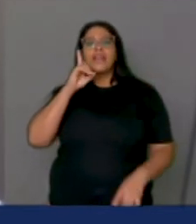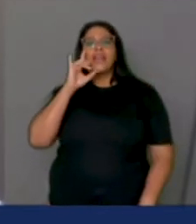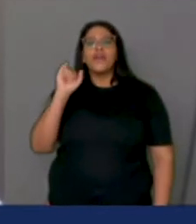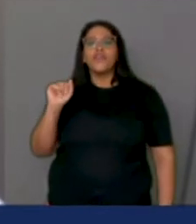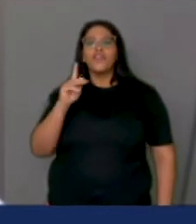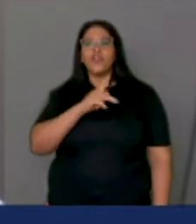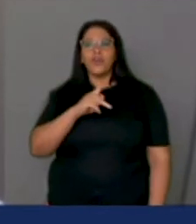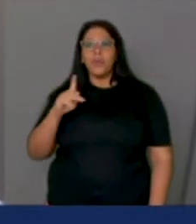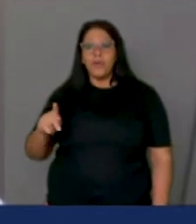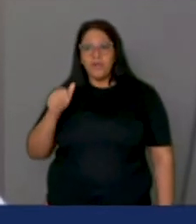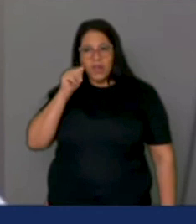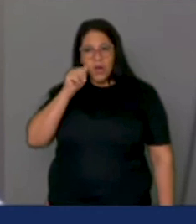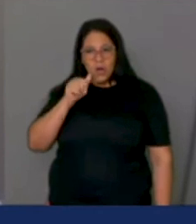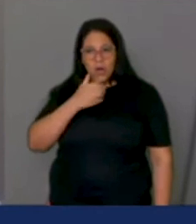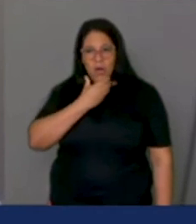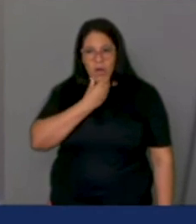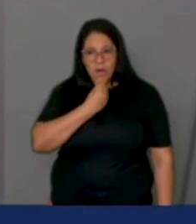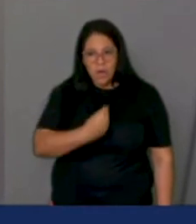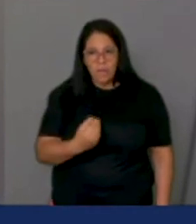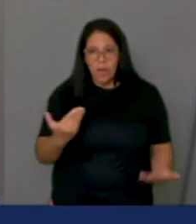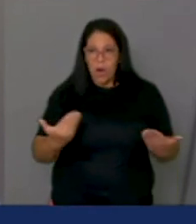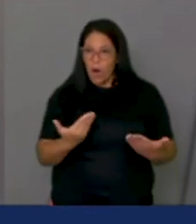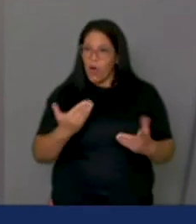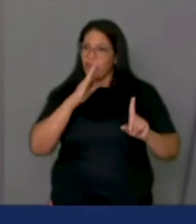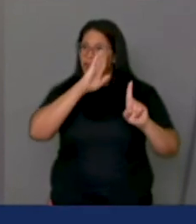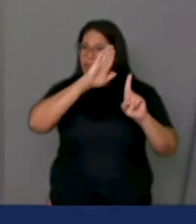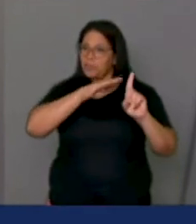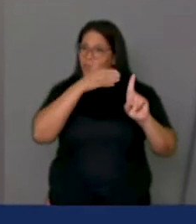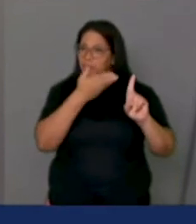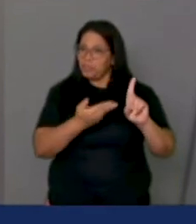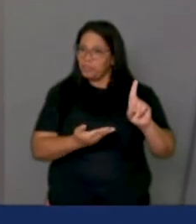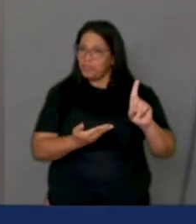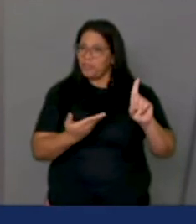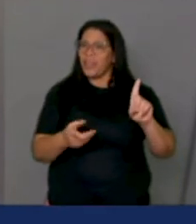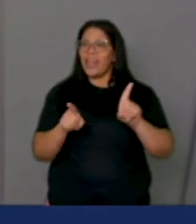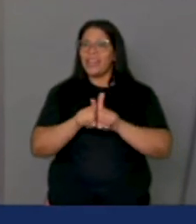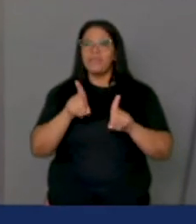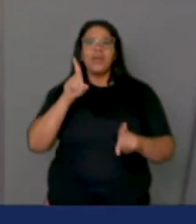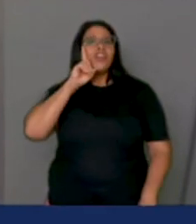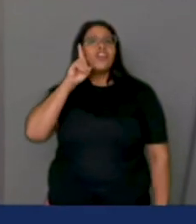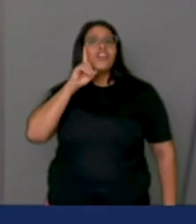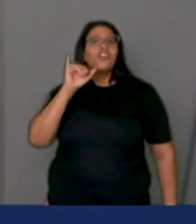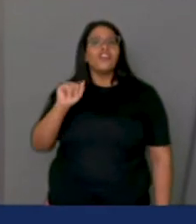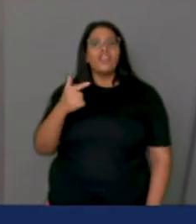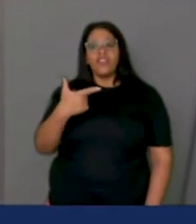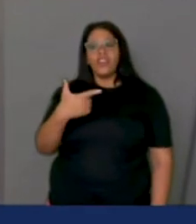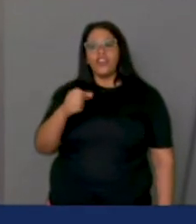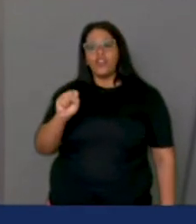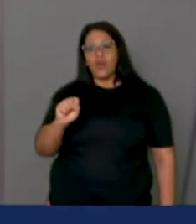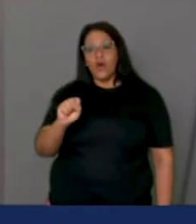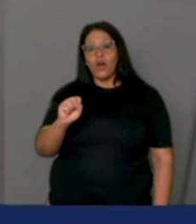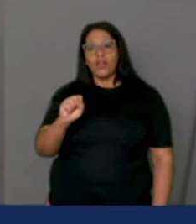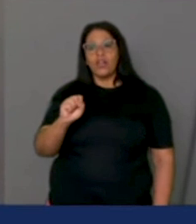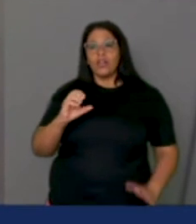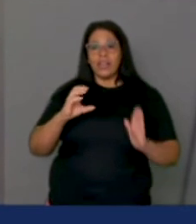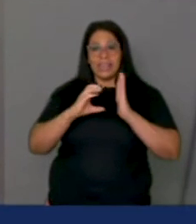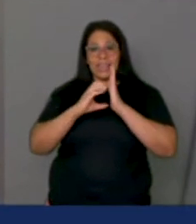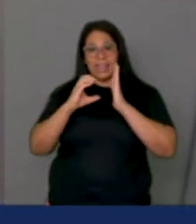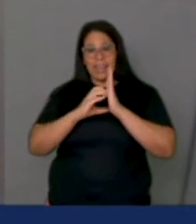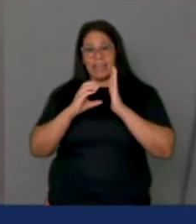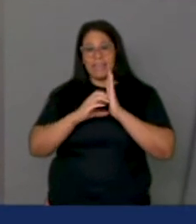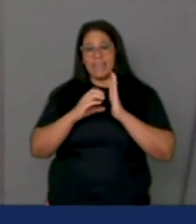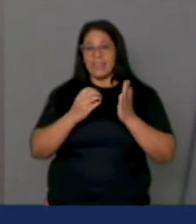queria aqui deixar uma homenagem. E também dia 28 é dia do servidor e da servidora público.